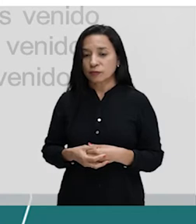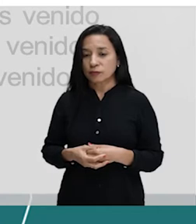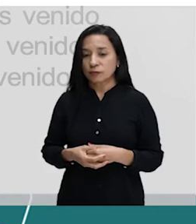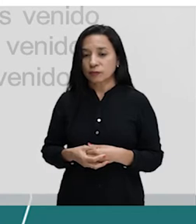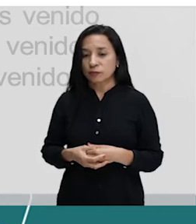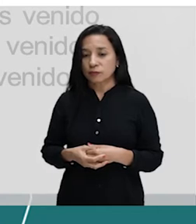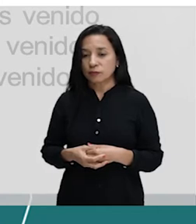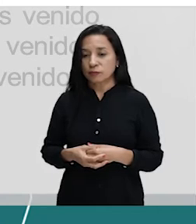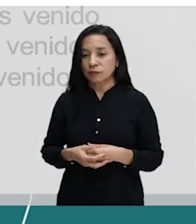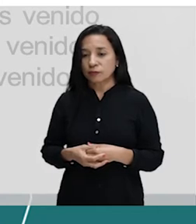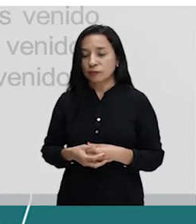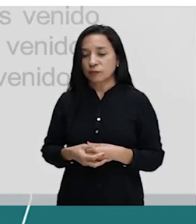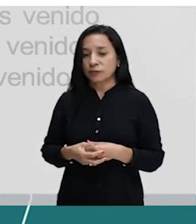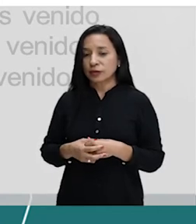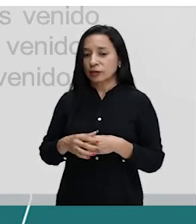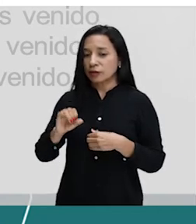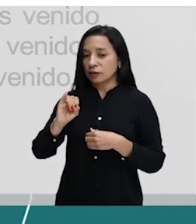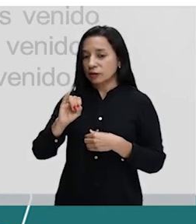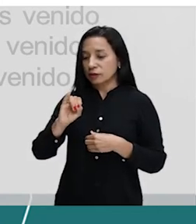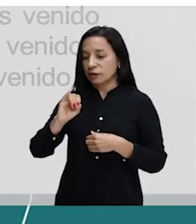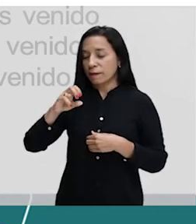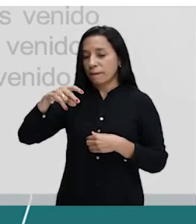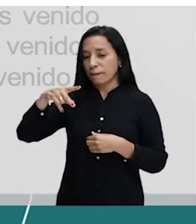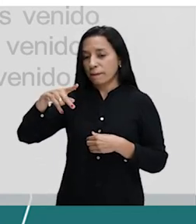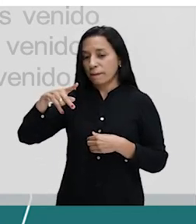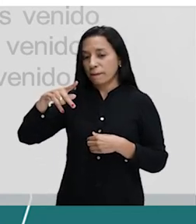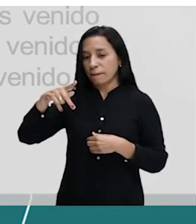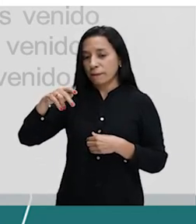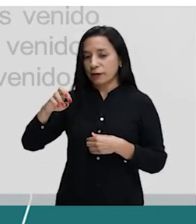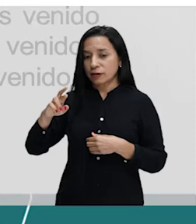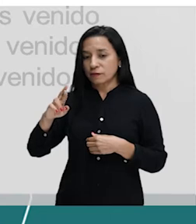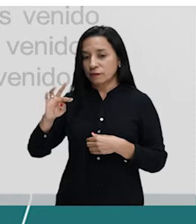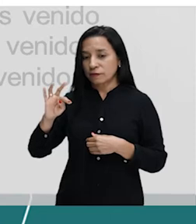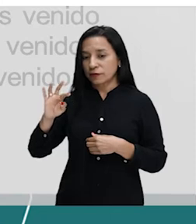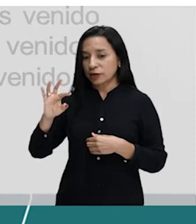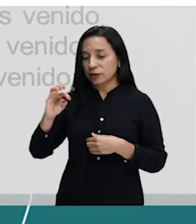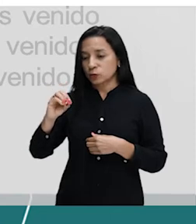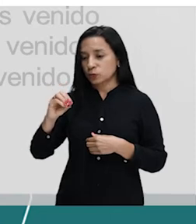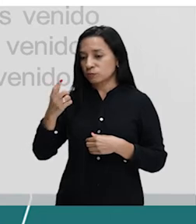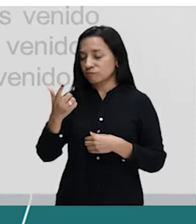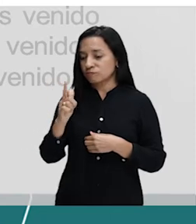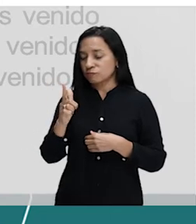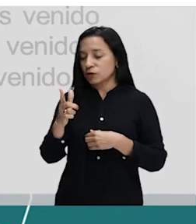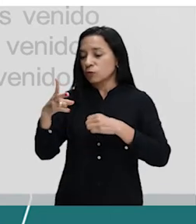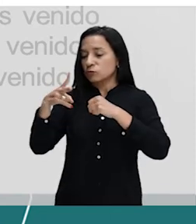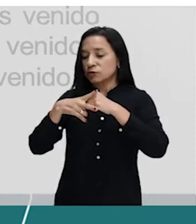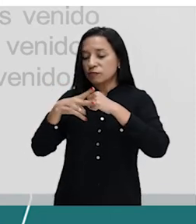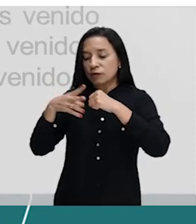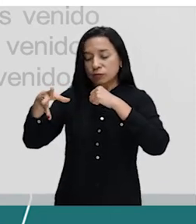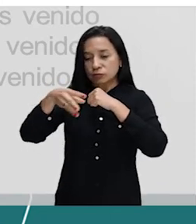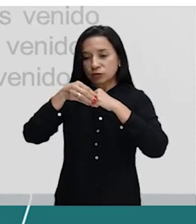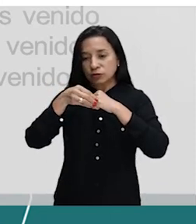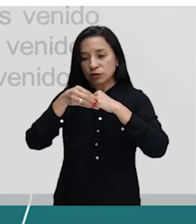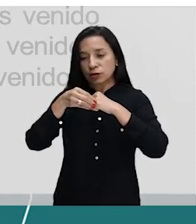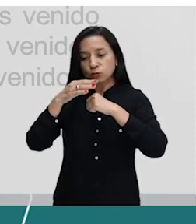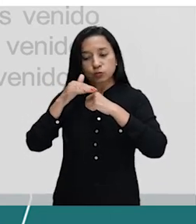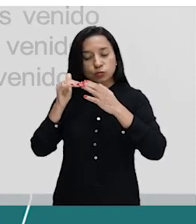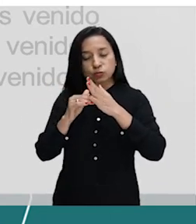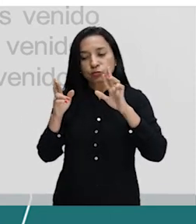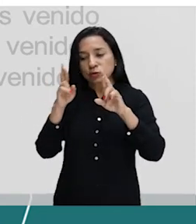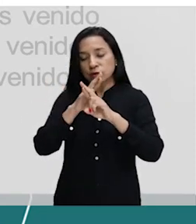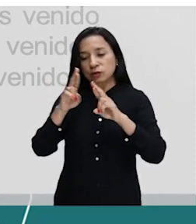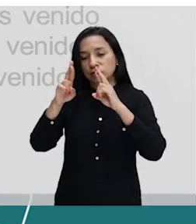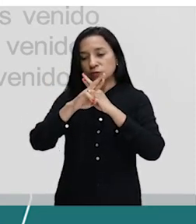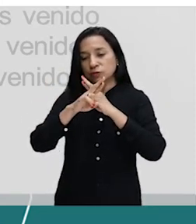imperfeito não tem verbo auxiliar perfeito tudo que está relacionado a perfeito